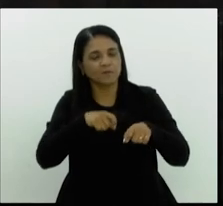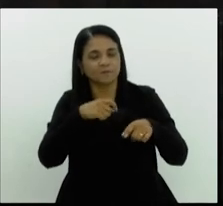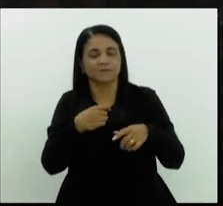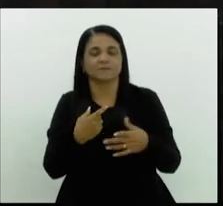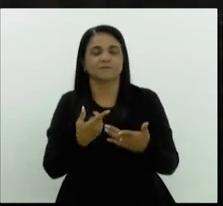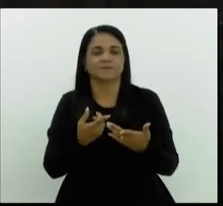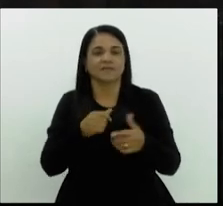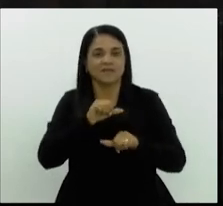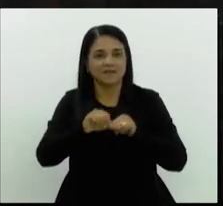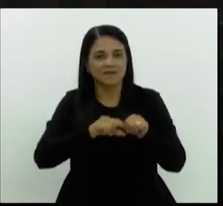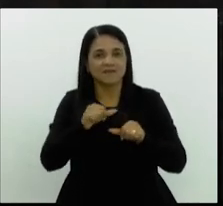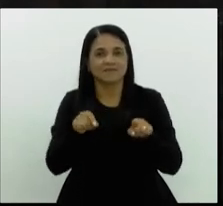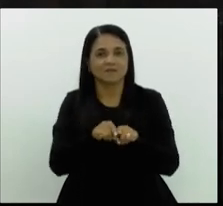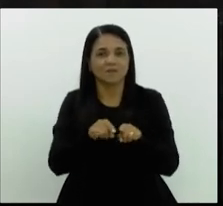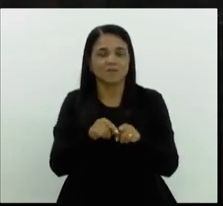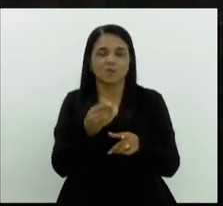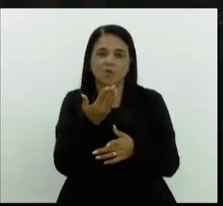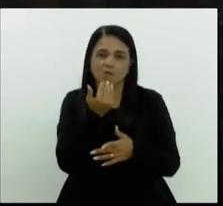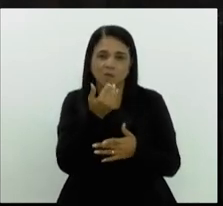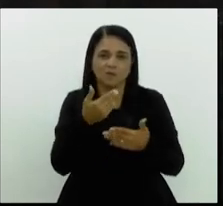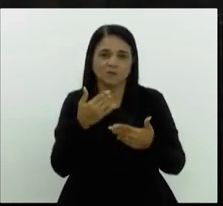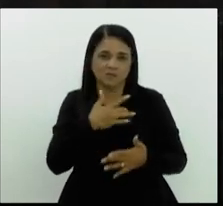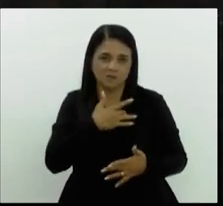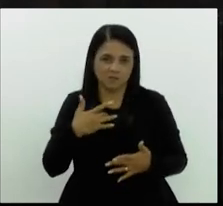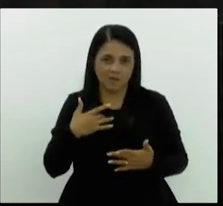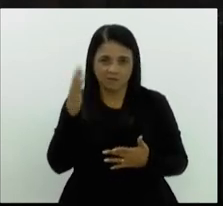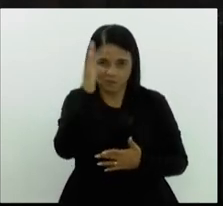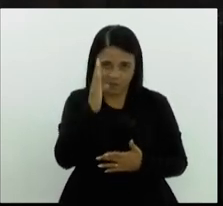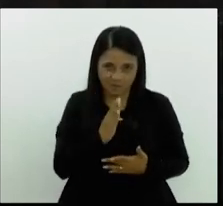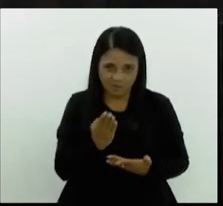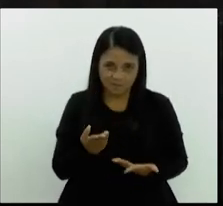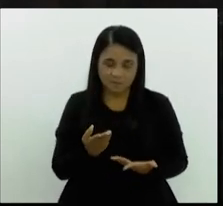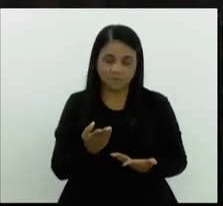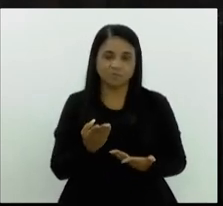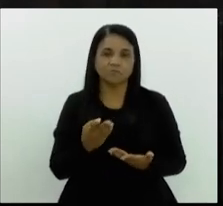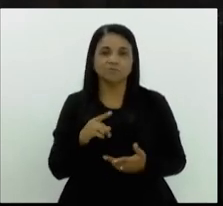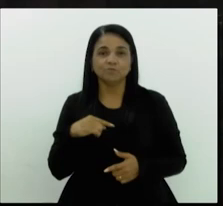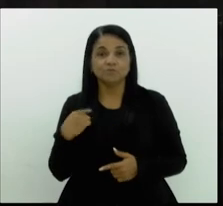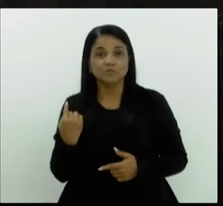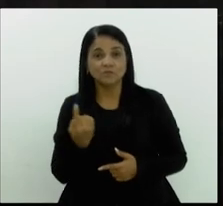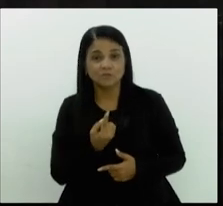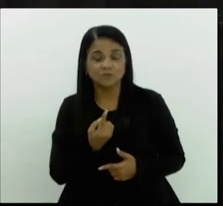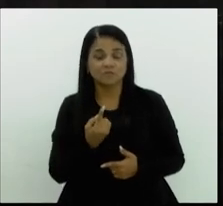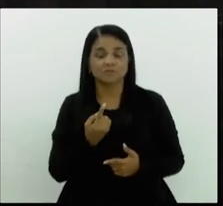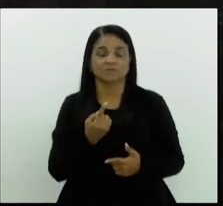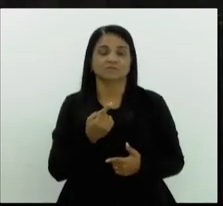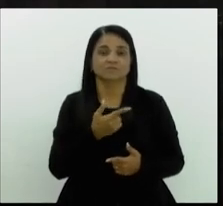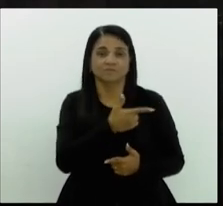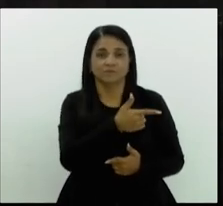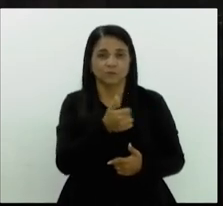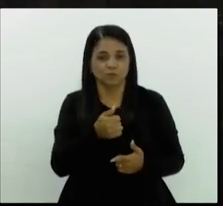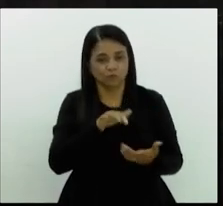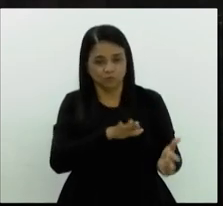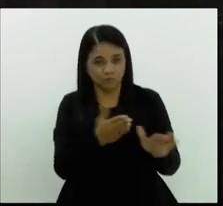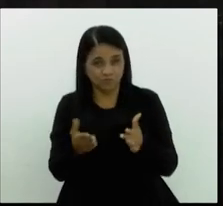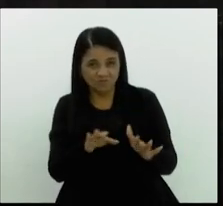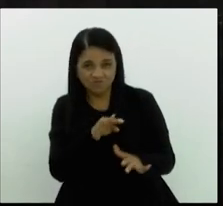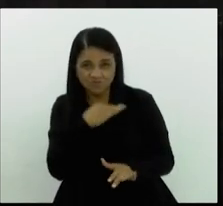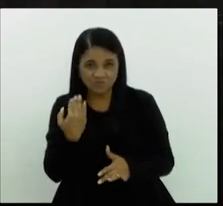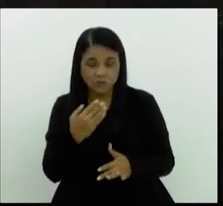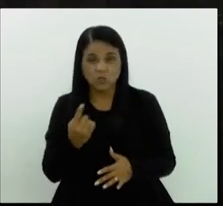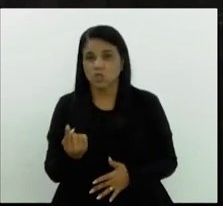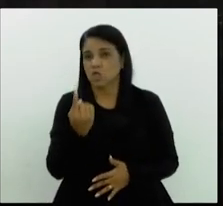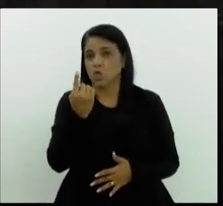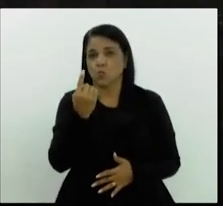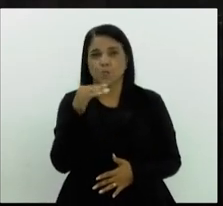alimentos saudáveis do nosso país. E digo, pelos nossos mortos, nenhum minuto de silêncio,